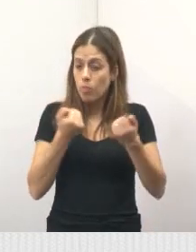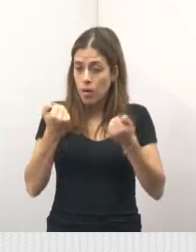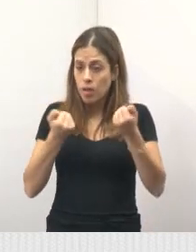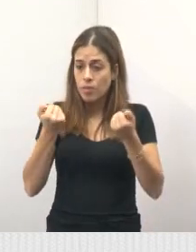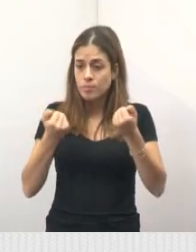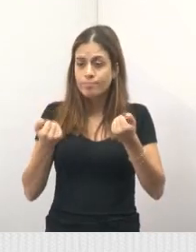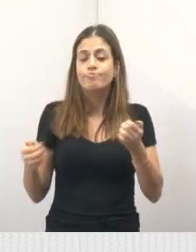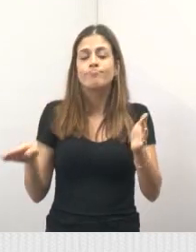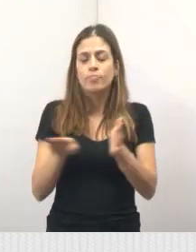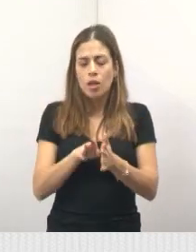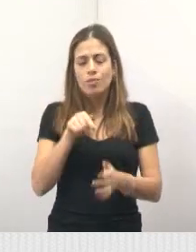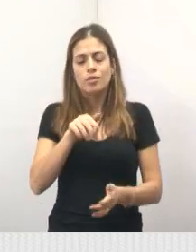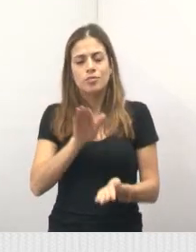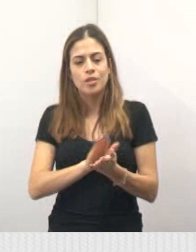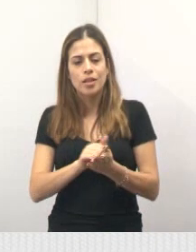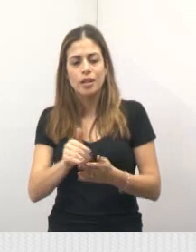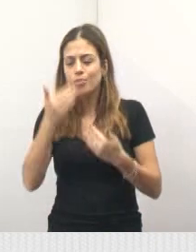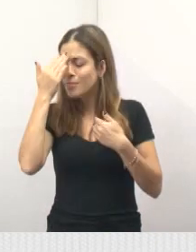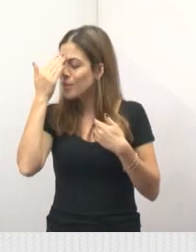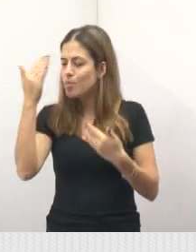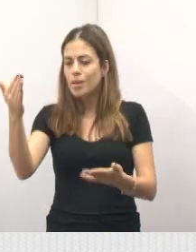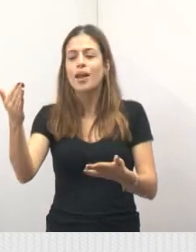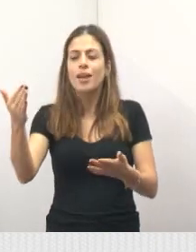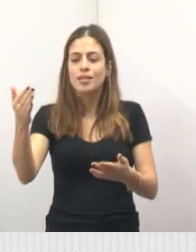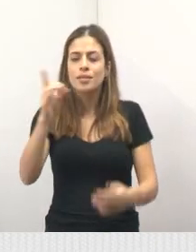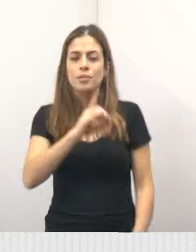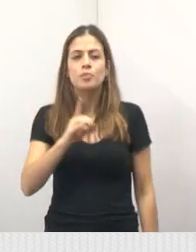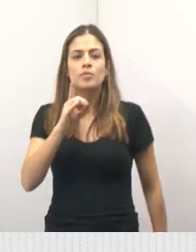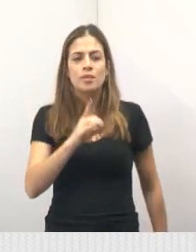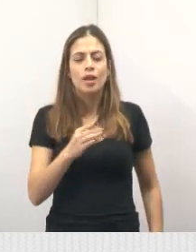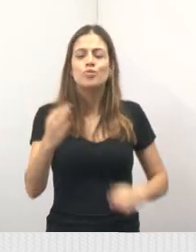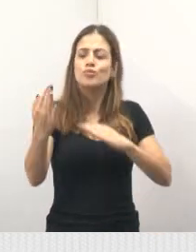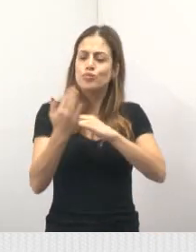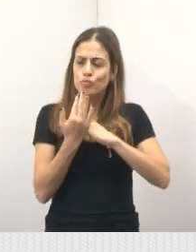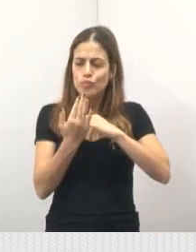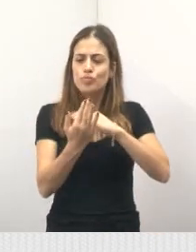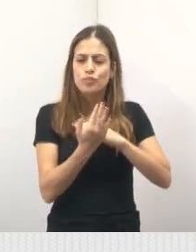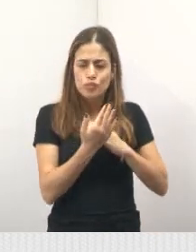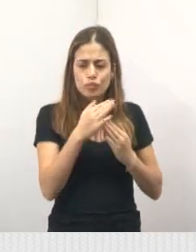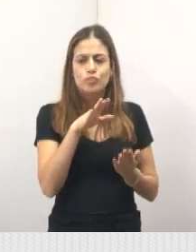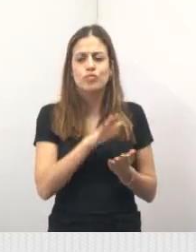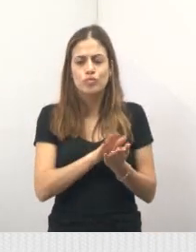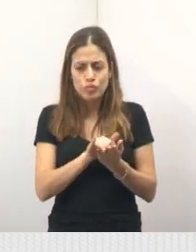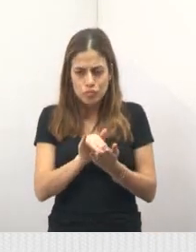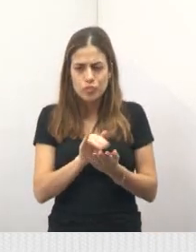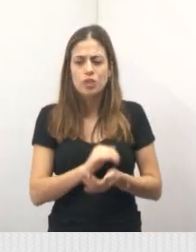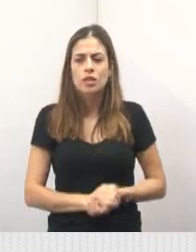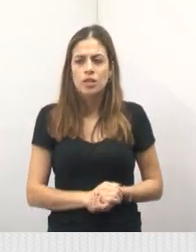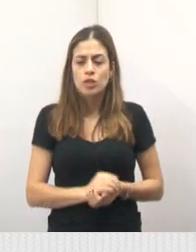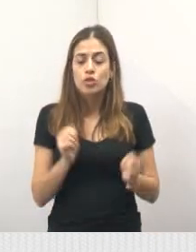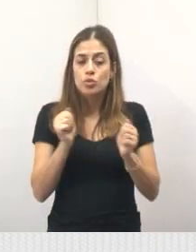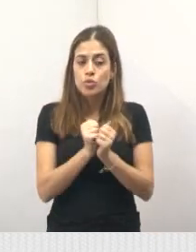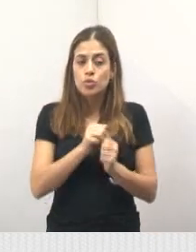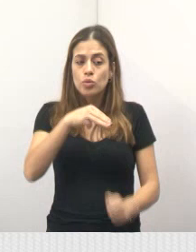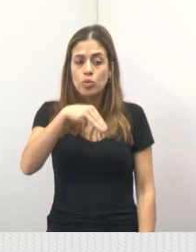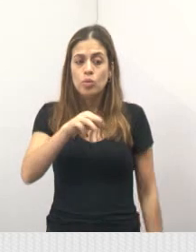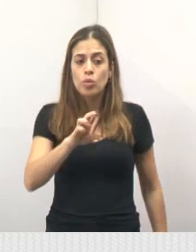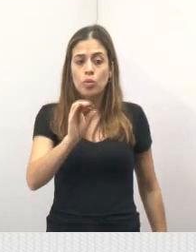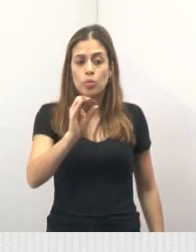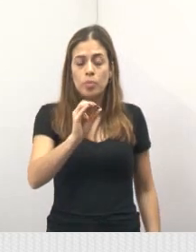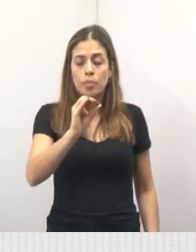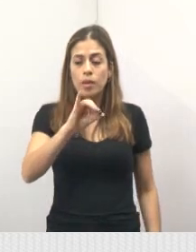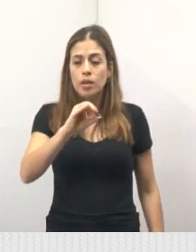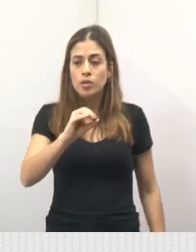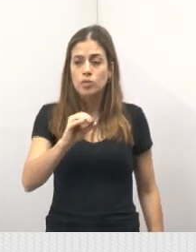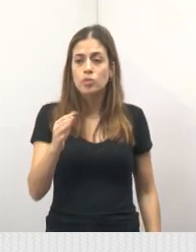André, um deputado muito atuante aqui no nosso município, juntamente com o Márcio Alvino, deputado federal do PL,